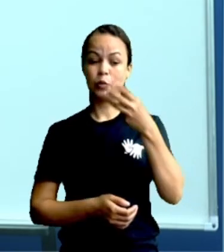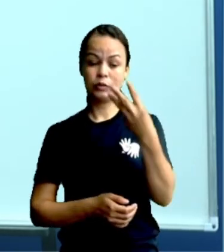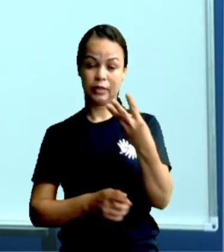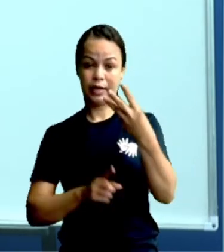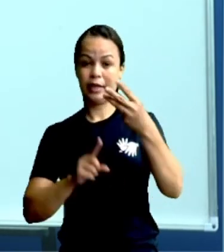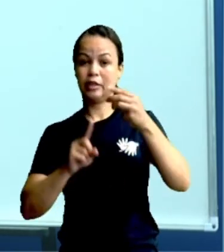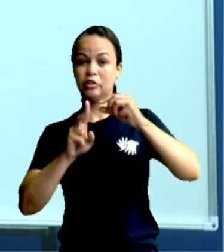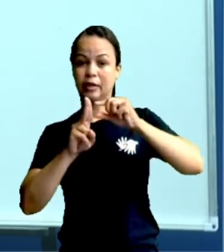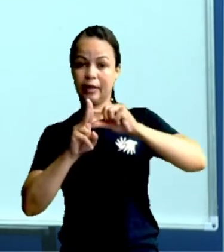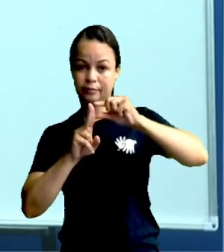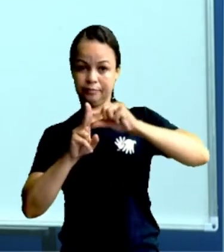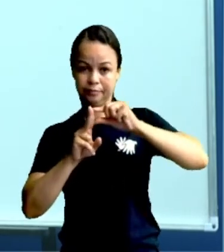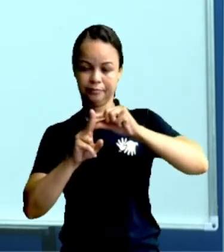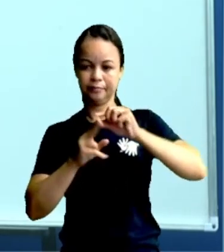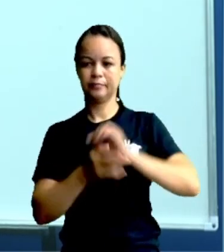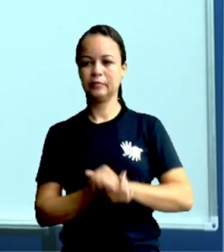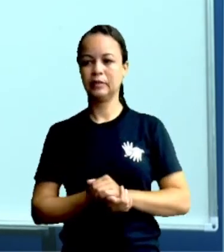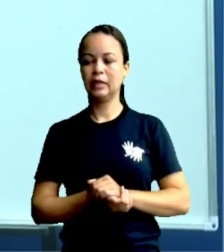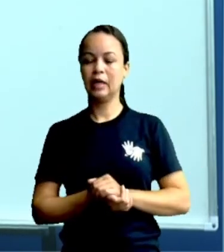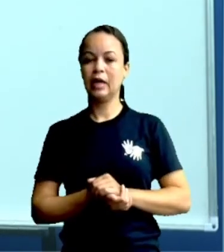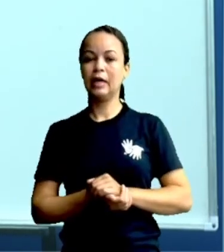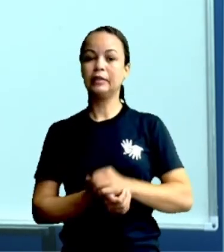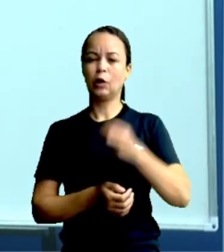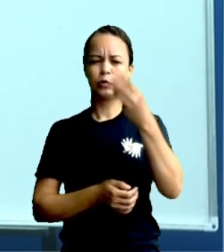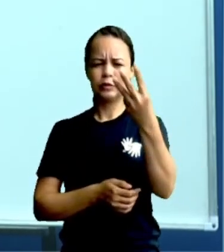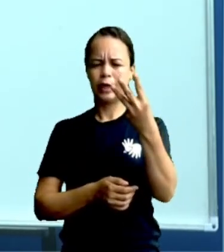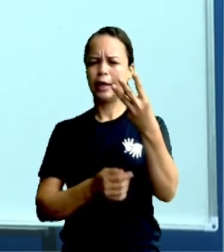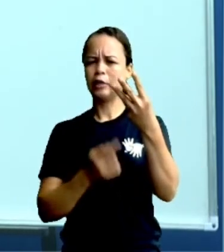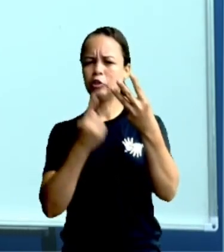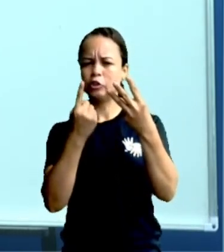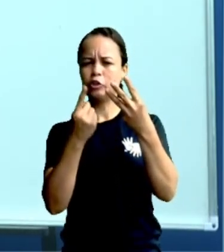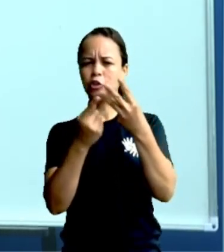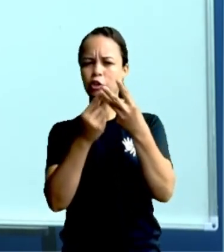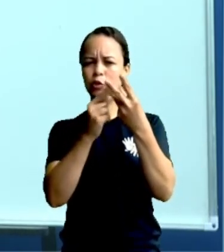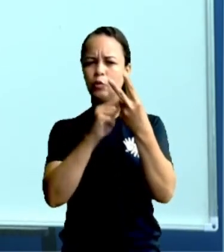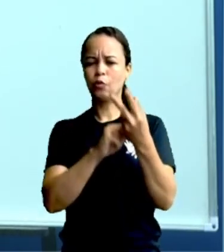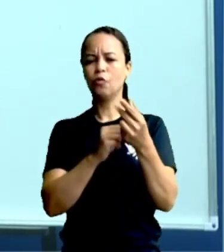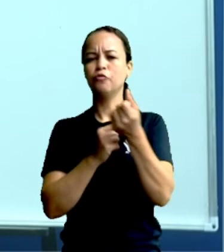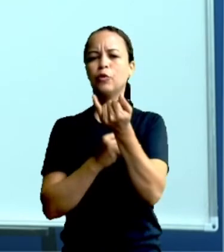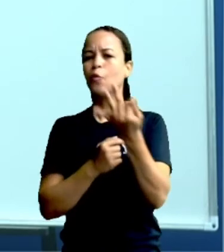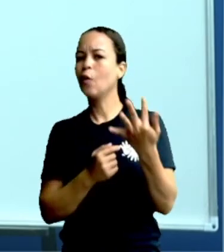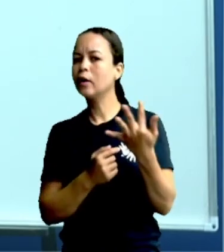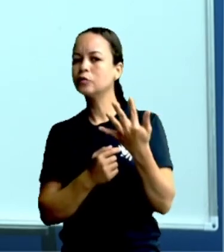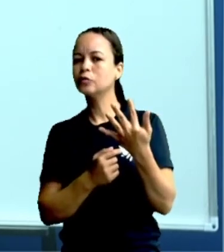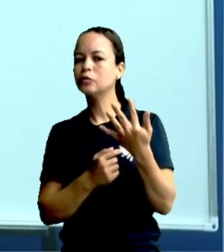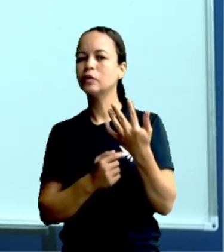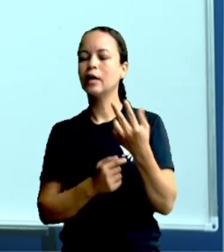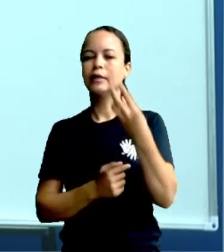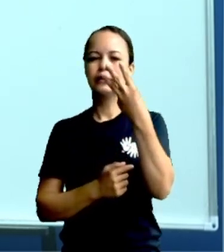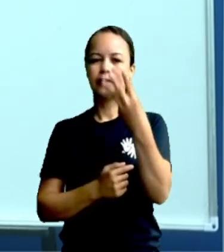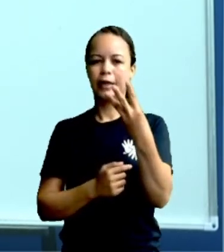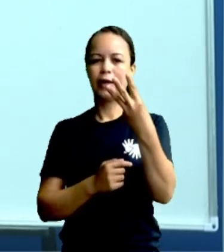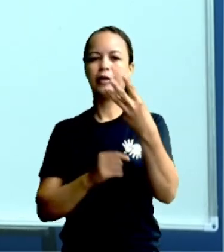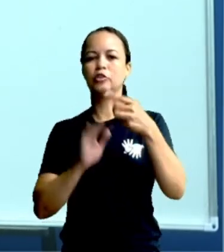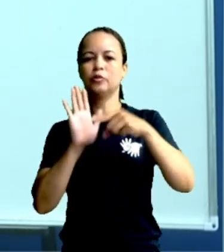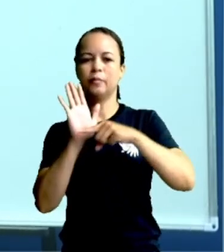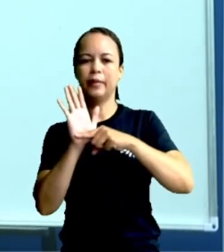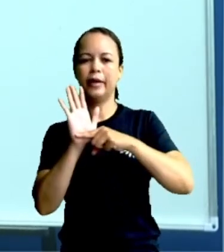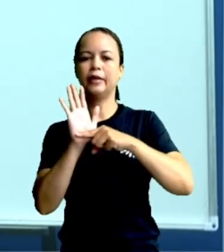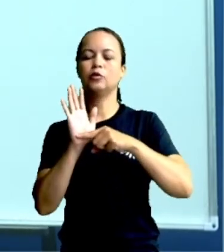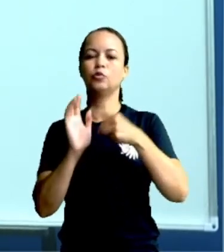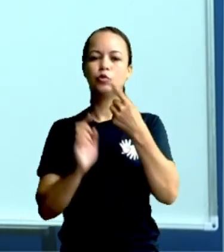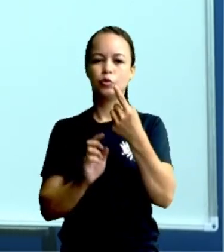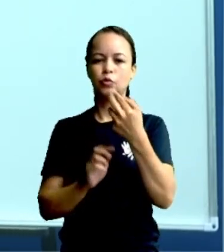dezena. Tiro 1, fico com... Isso mesmo, 2.